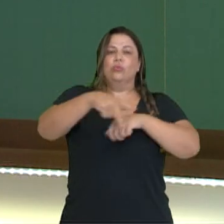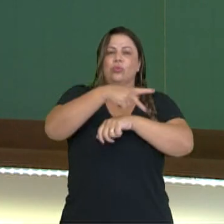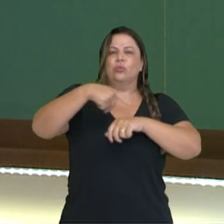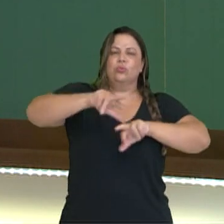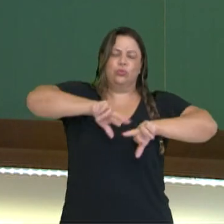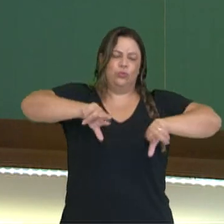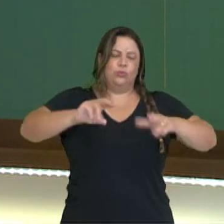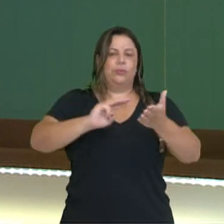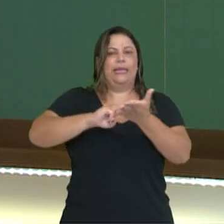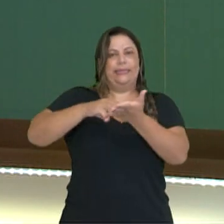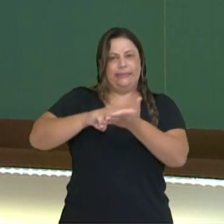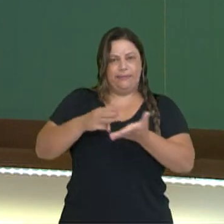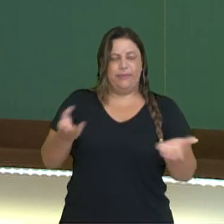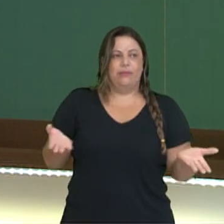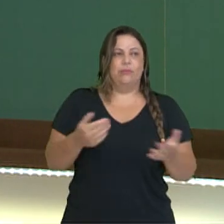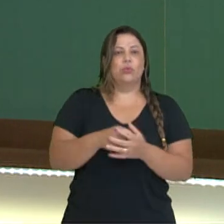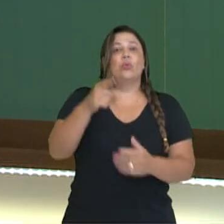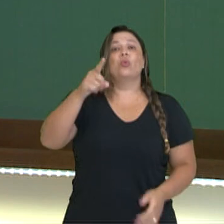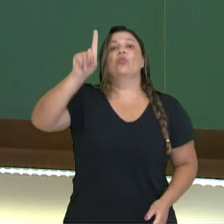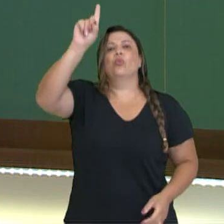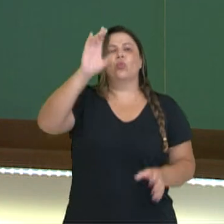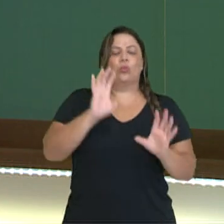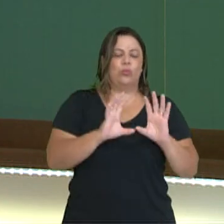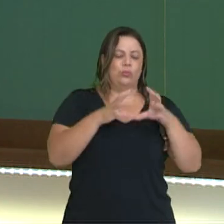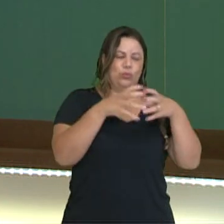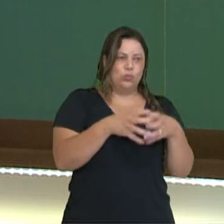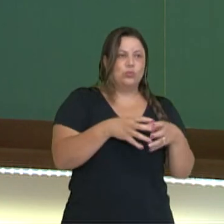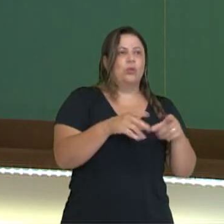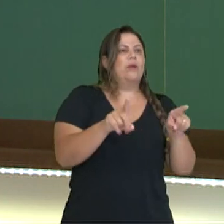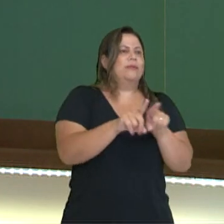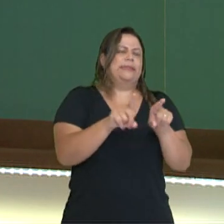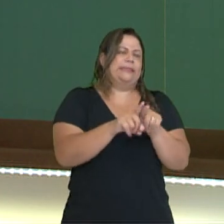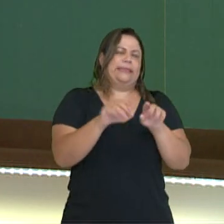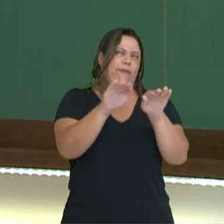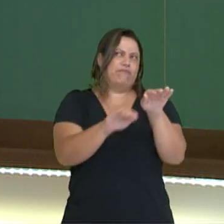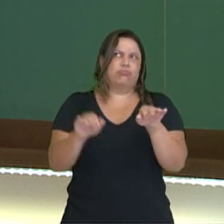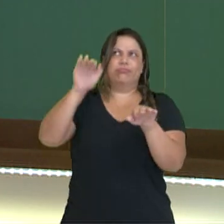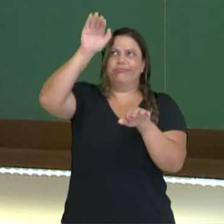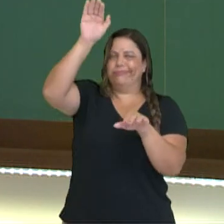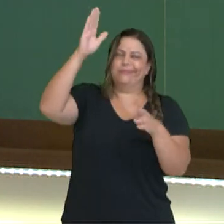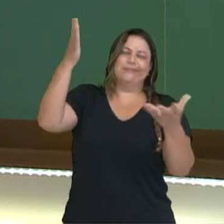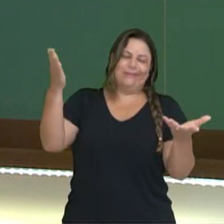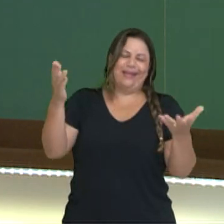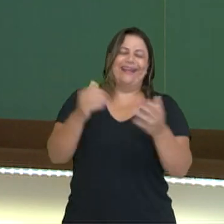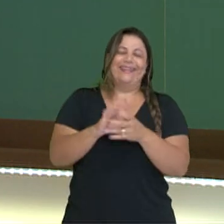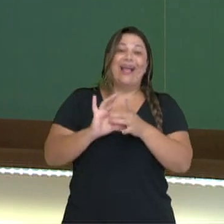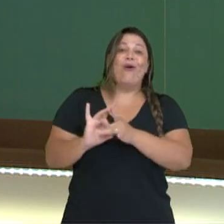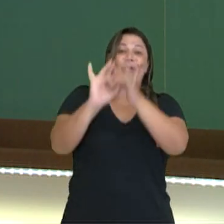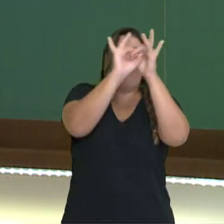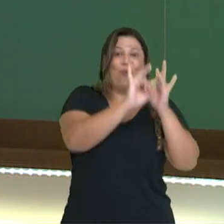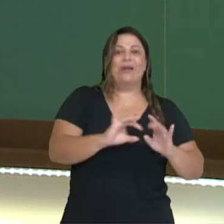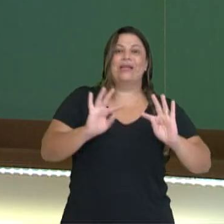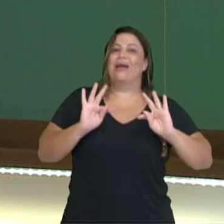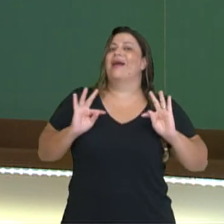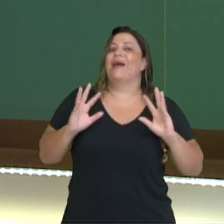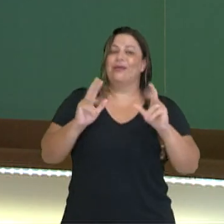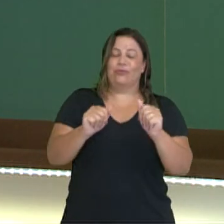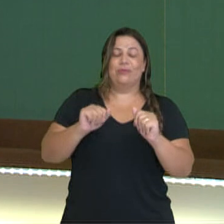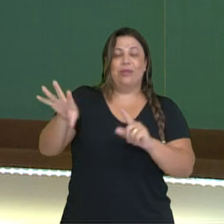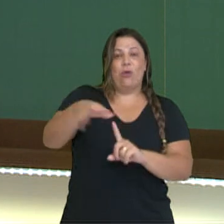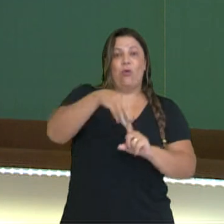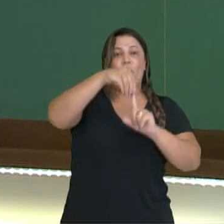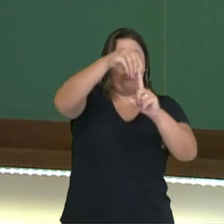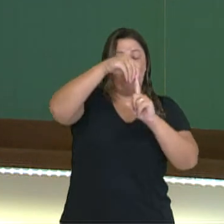quesito dos países membros. E o último bloco, que seria o ápice dos blocos econômicos, de uma união total com uma moeda única.